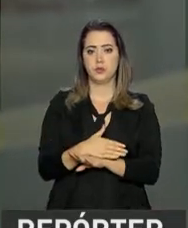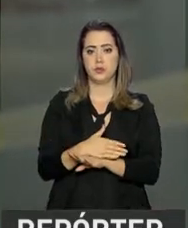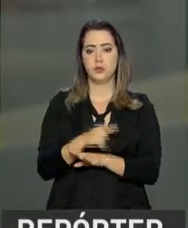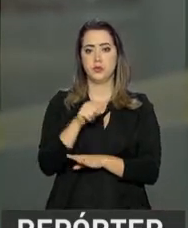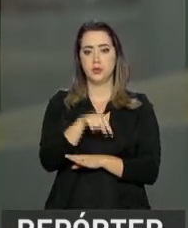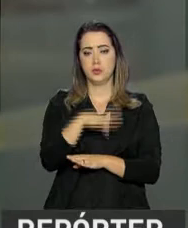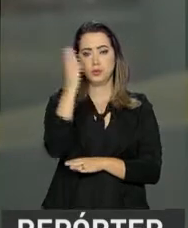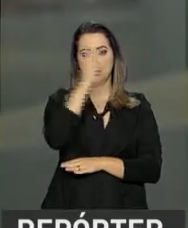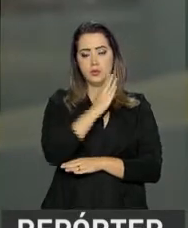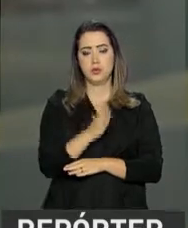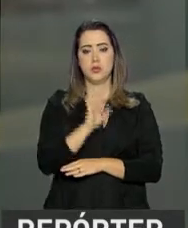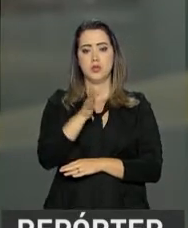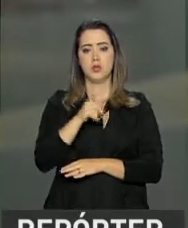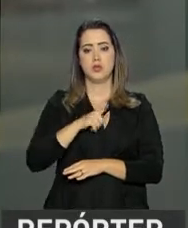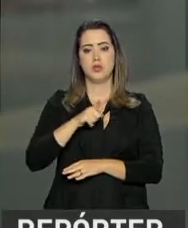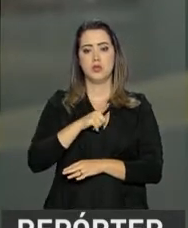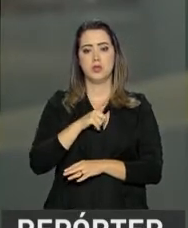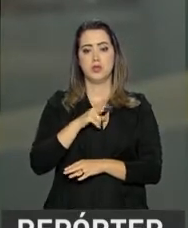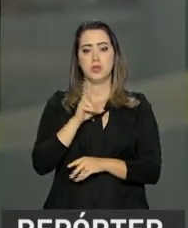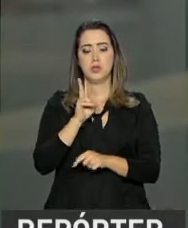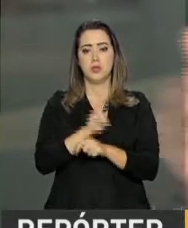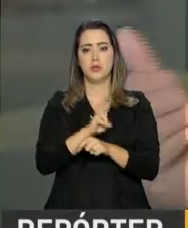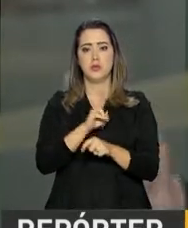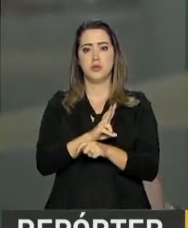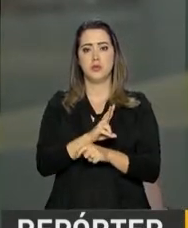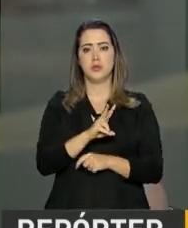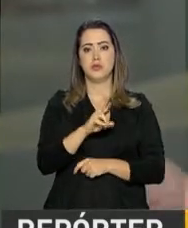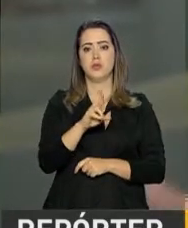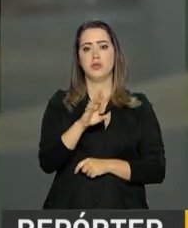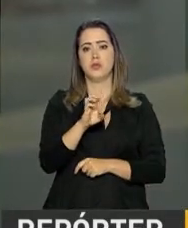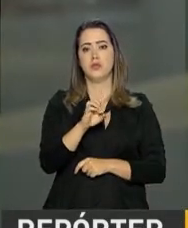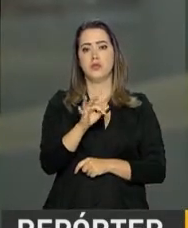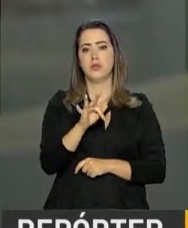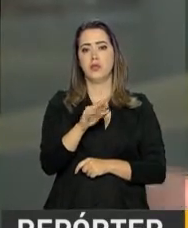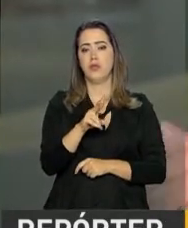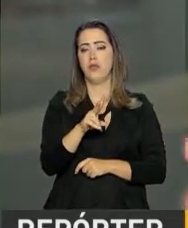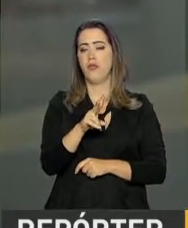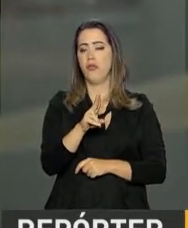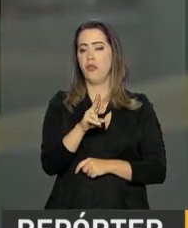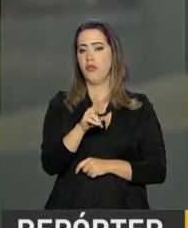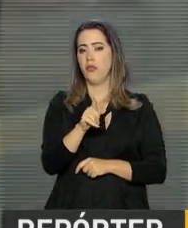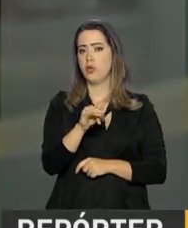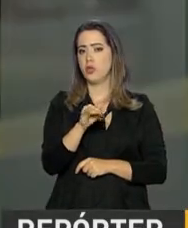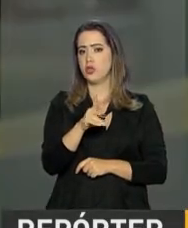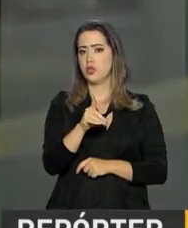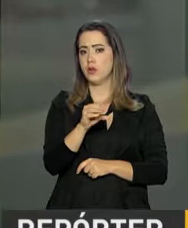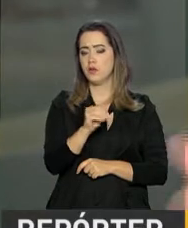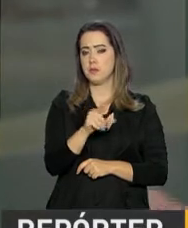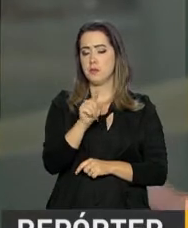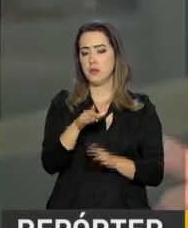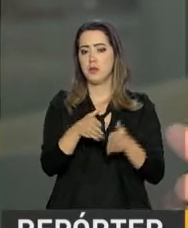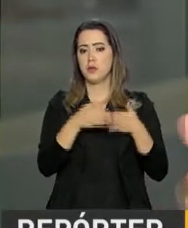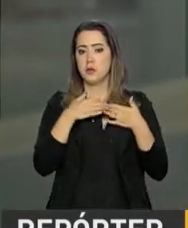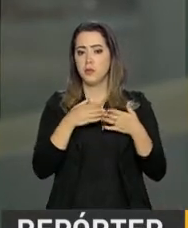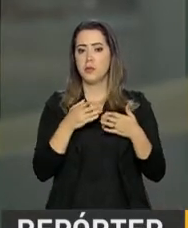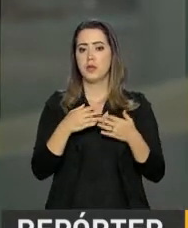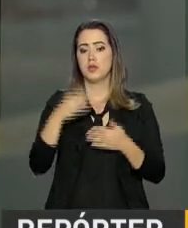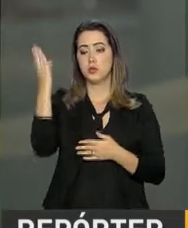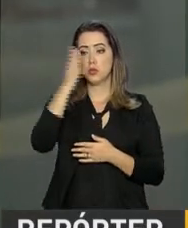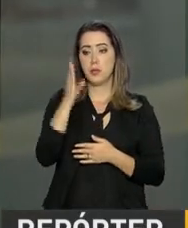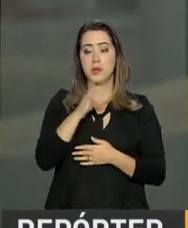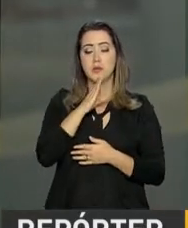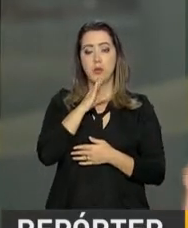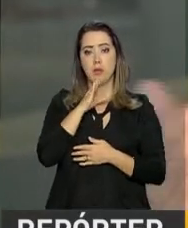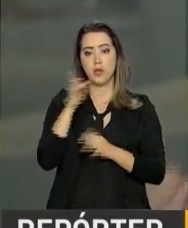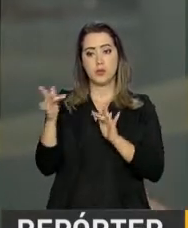ele já tem a condição de refugiado e ele pede o reconhecimento dessa condição para o Estado brasileiro. E uma vez no Ministério da